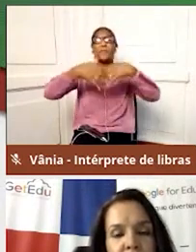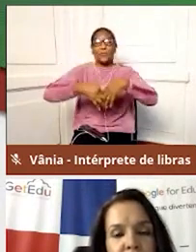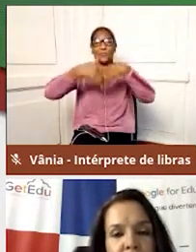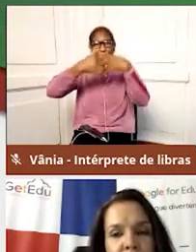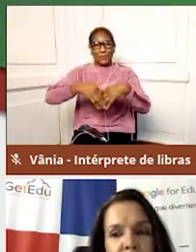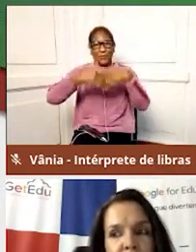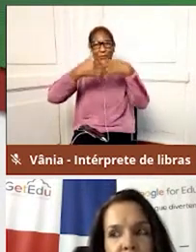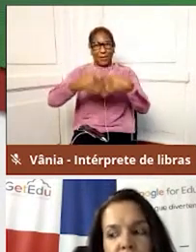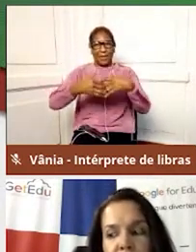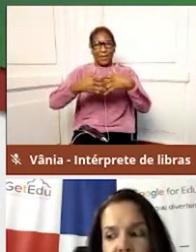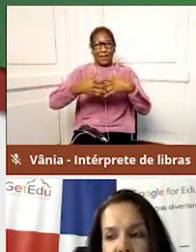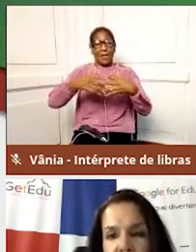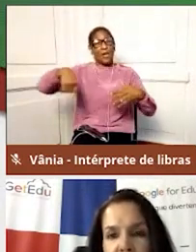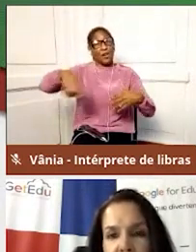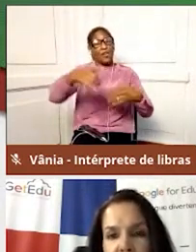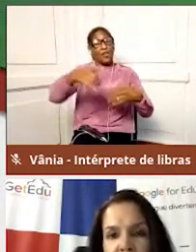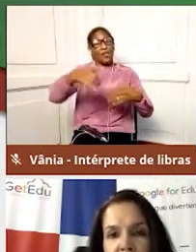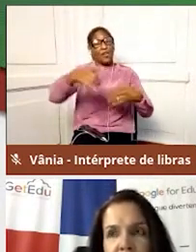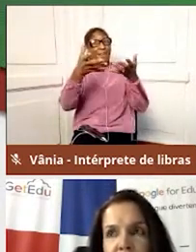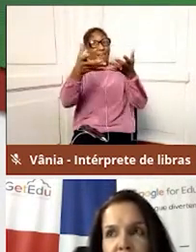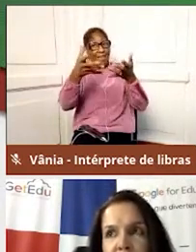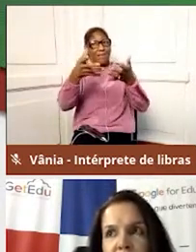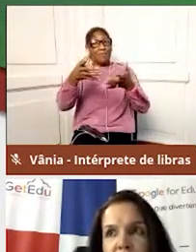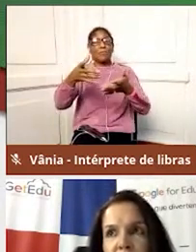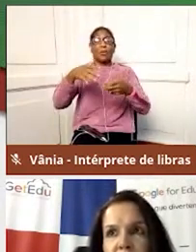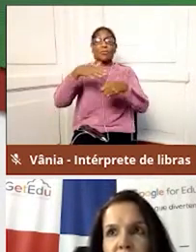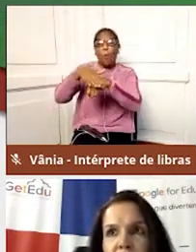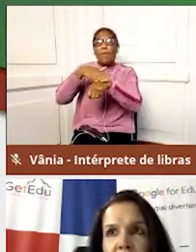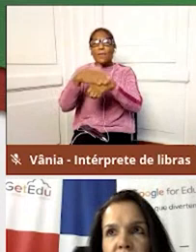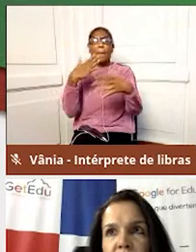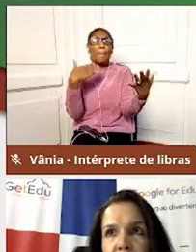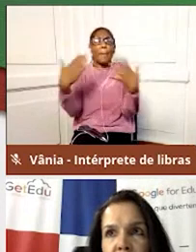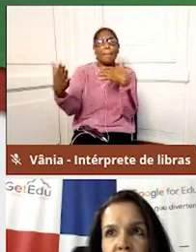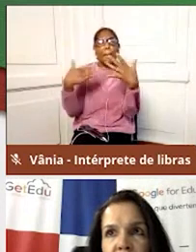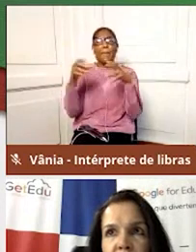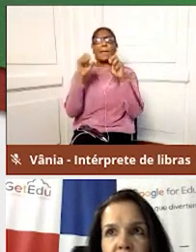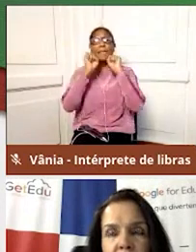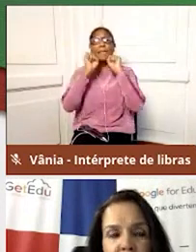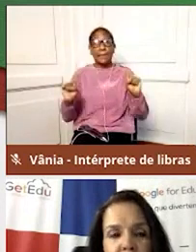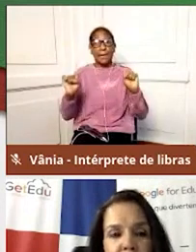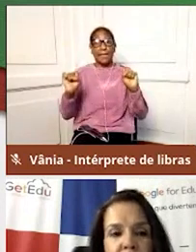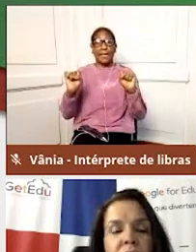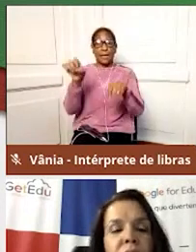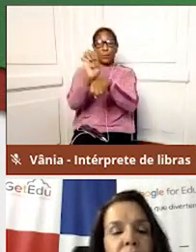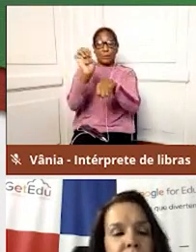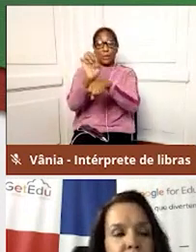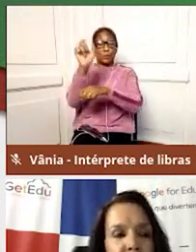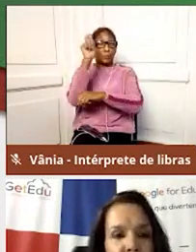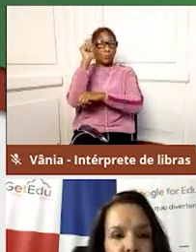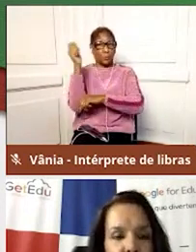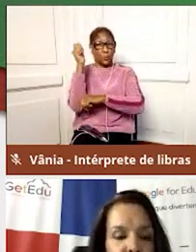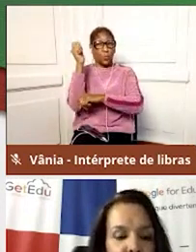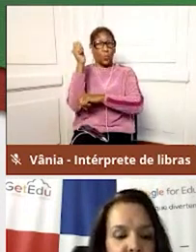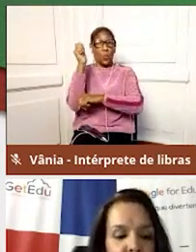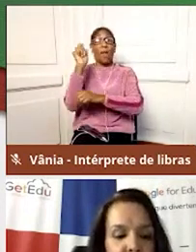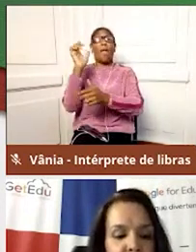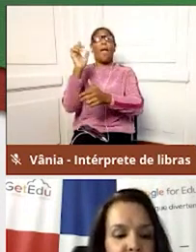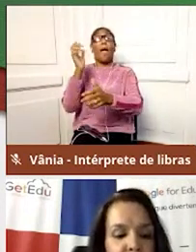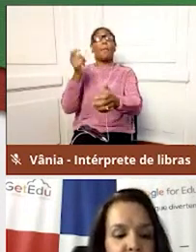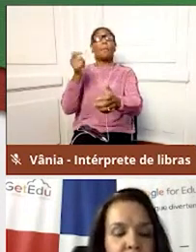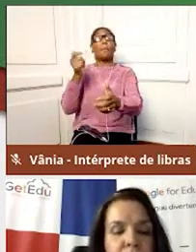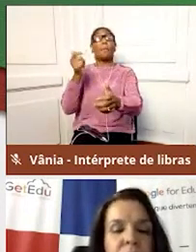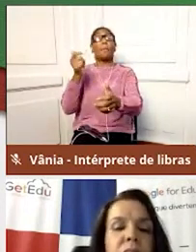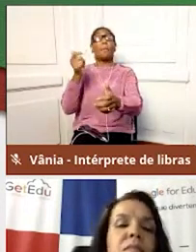pretendemos, principalmente com as conversas que nós tivemos com a Secretaria de Educação do Rio Grande do Sul, é aproximar estudantes